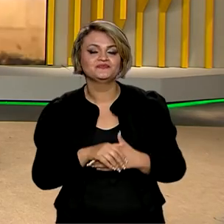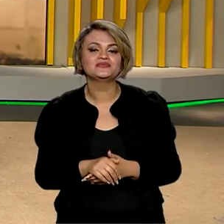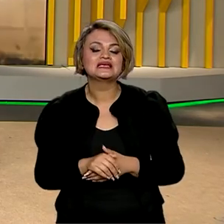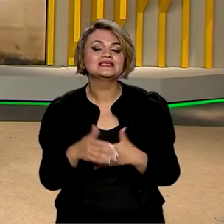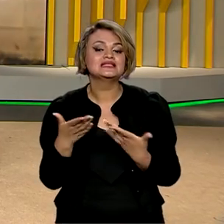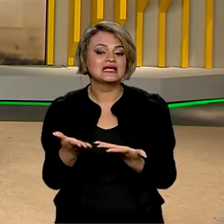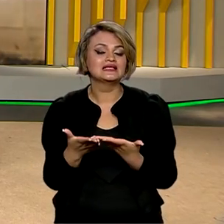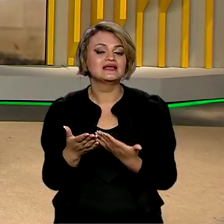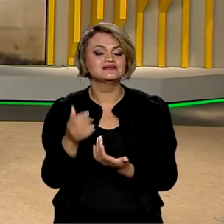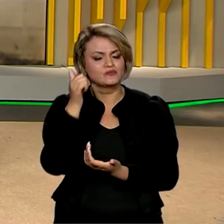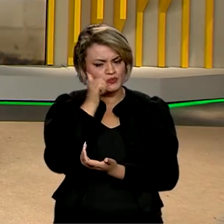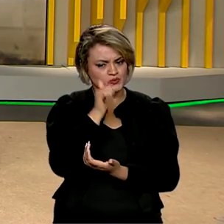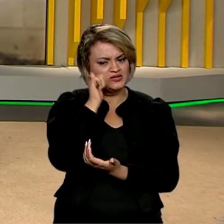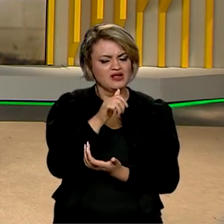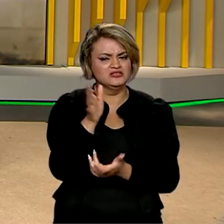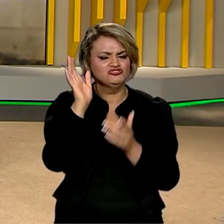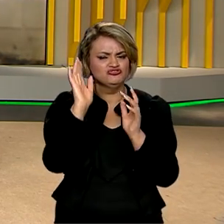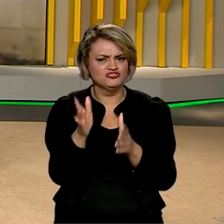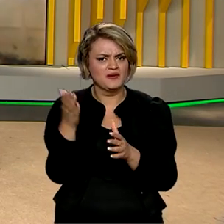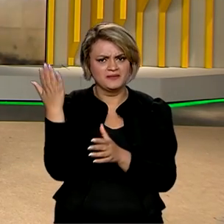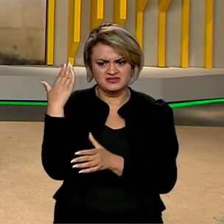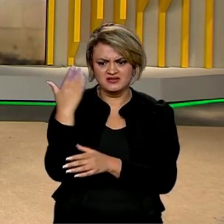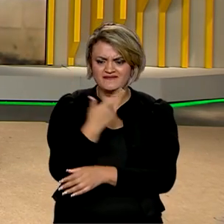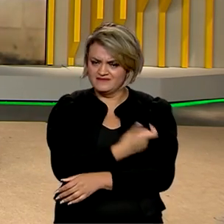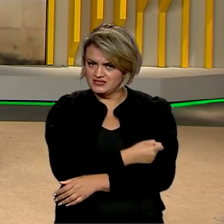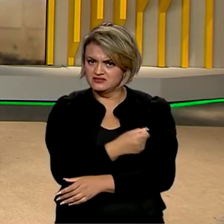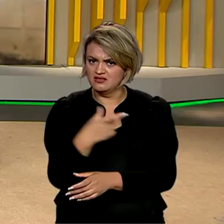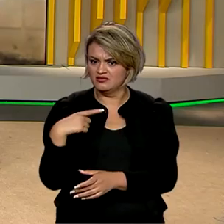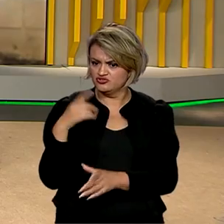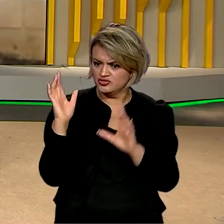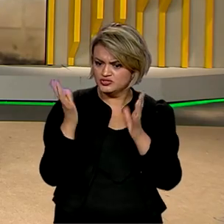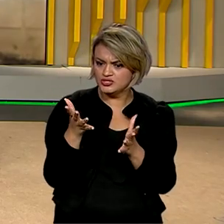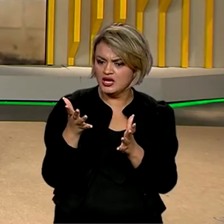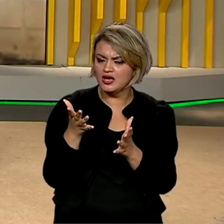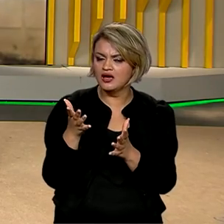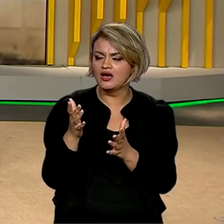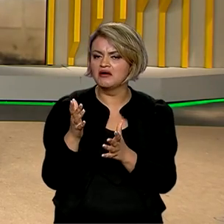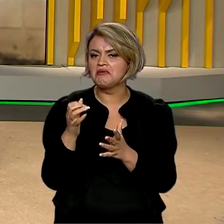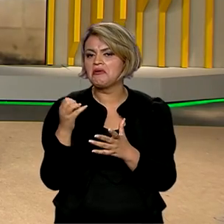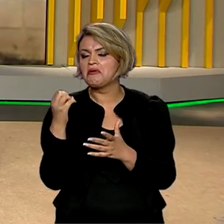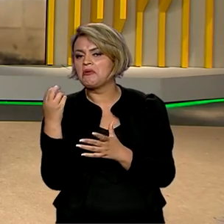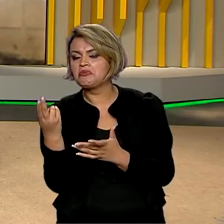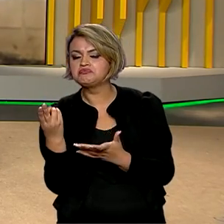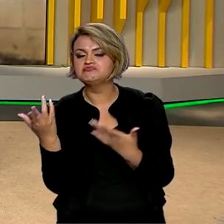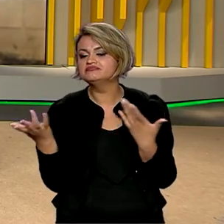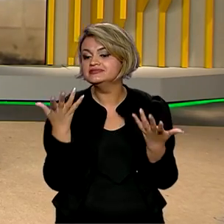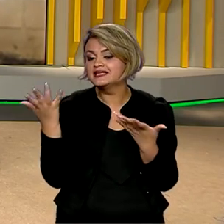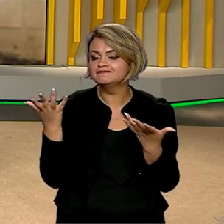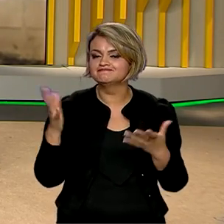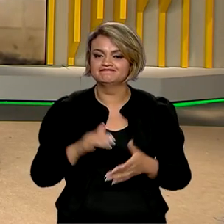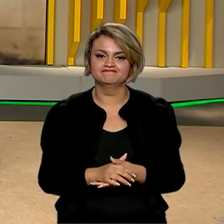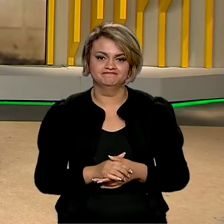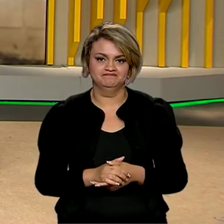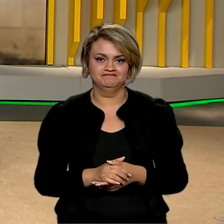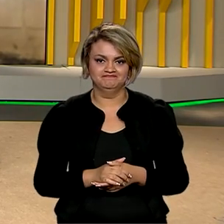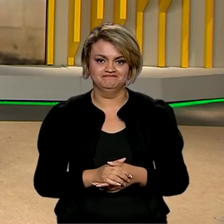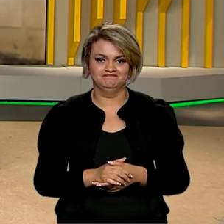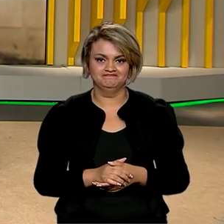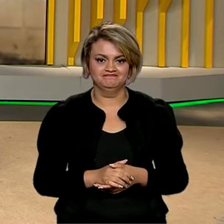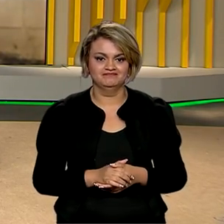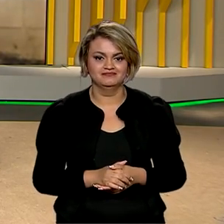essa paciente já tinha a vacina contra a Covid, isso é determinante pra enfrentar essa nova variante?